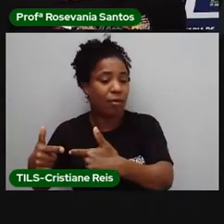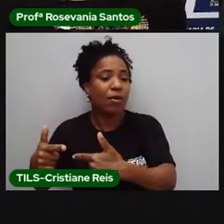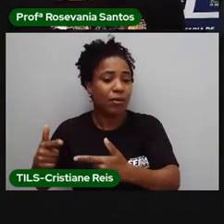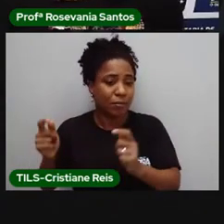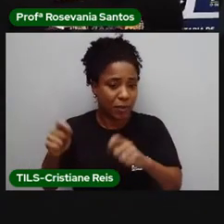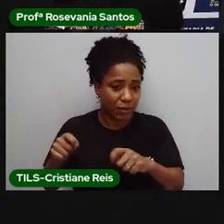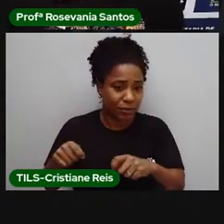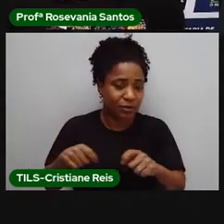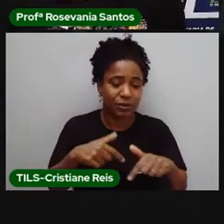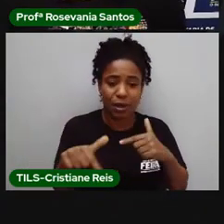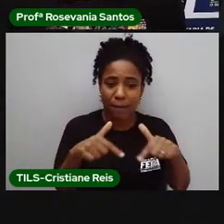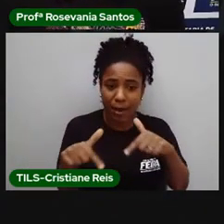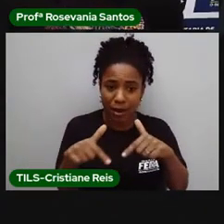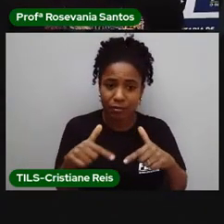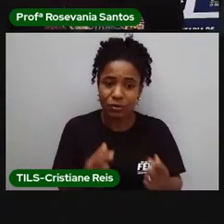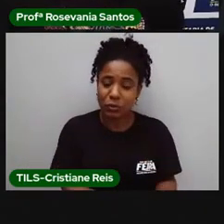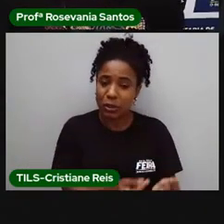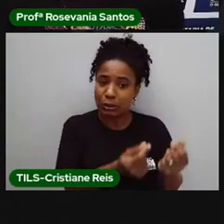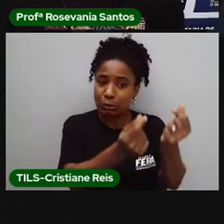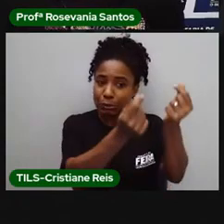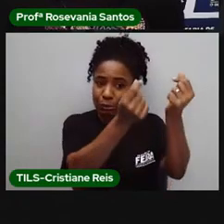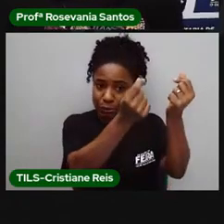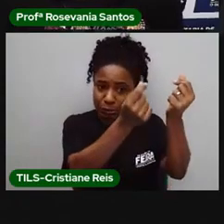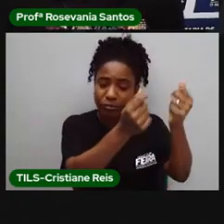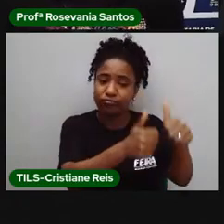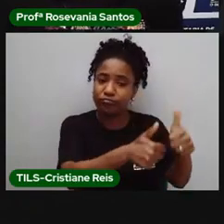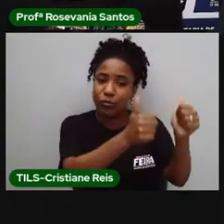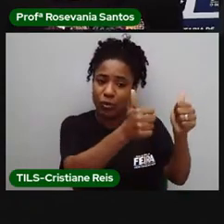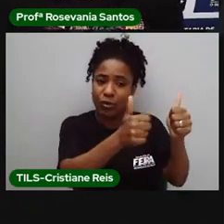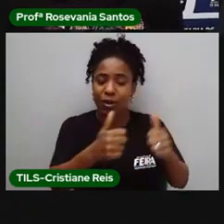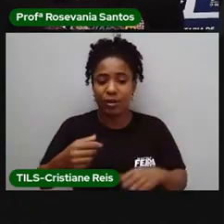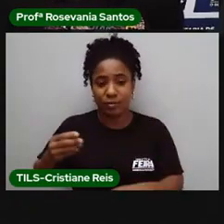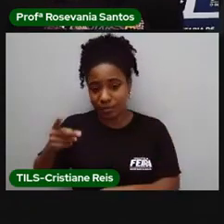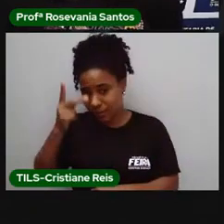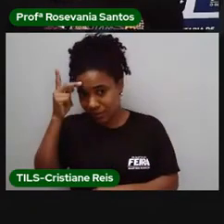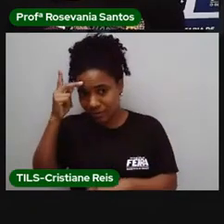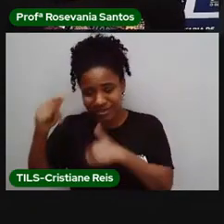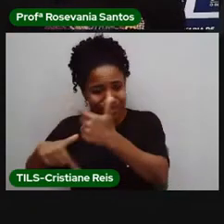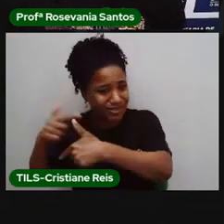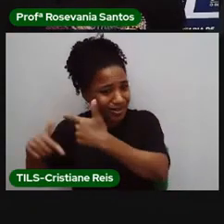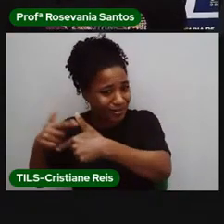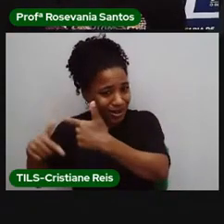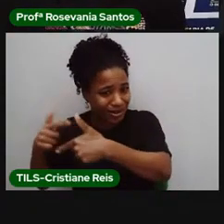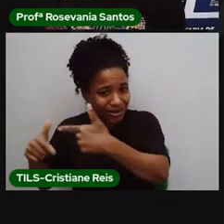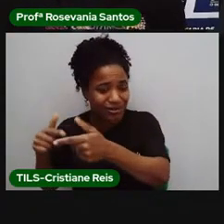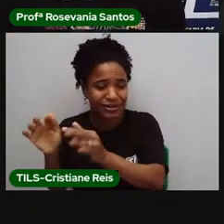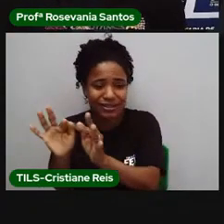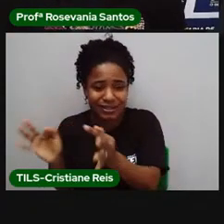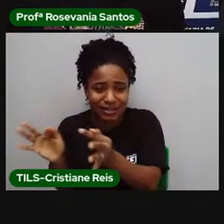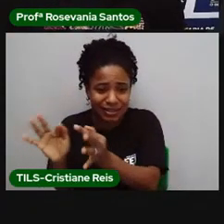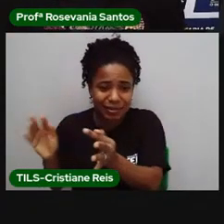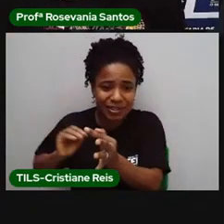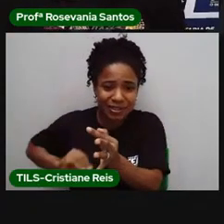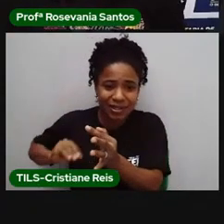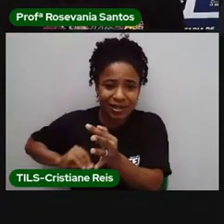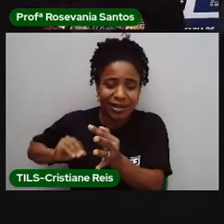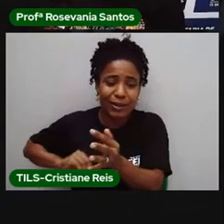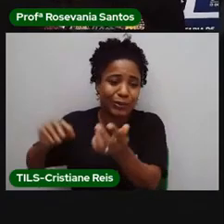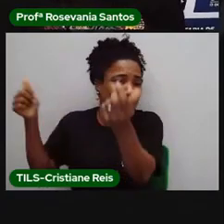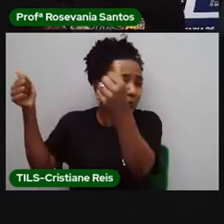Acredita-se que com essa pandemia, a classe média baixou, né, o seu padrão de vida, e, infelizmente,